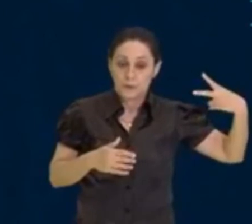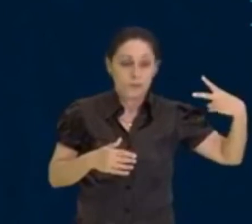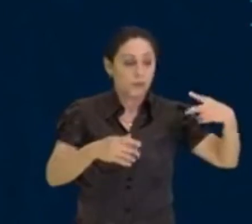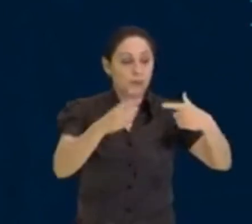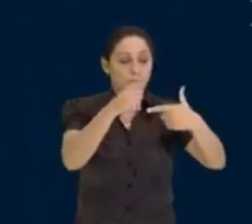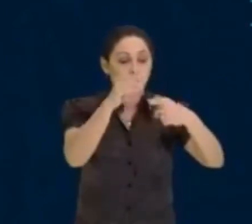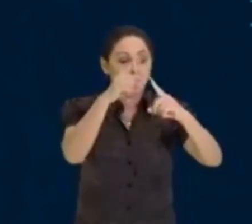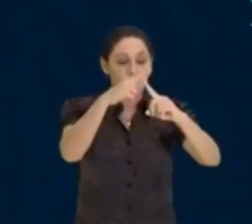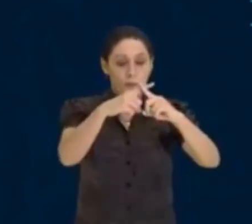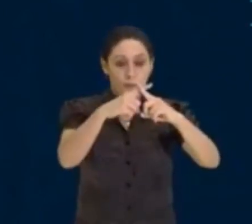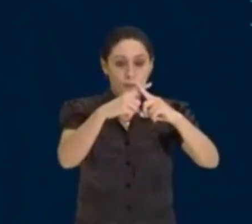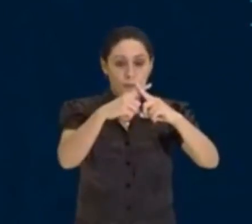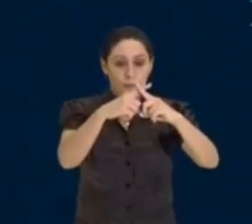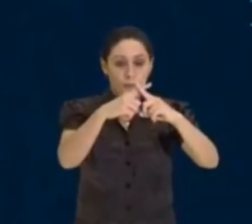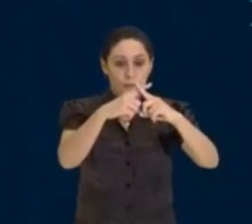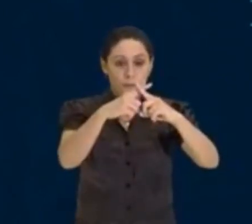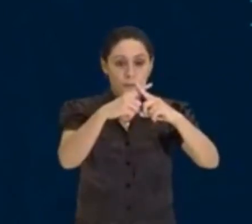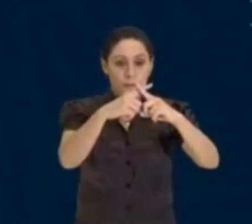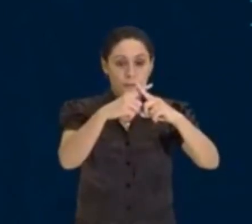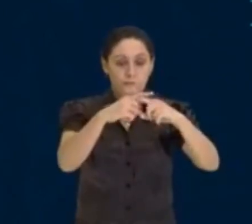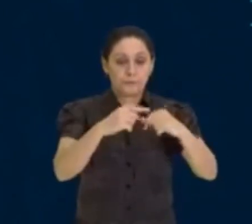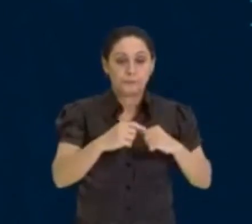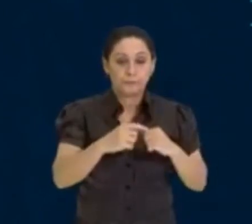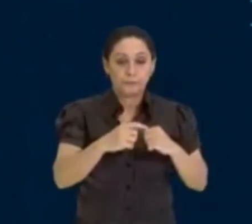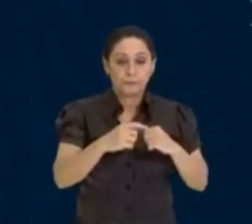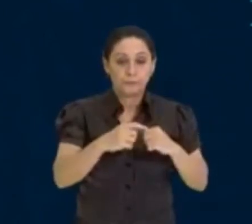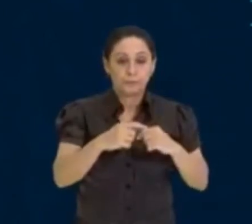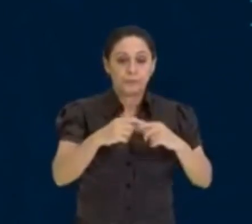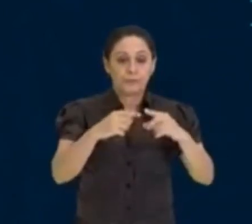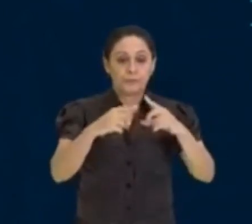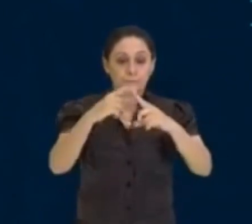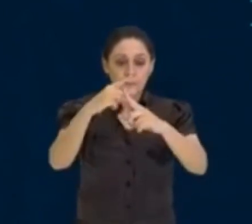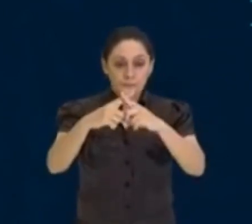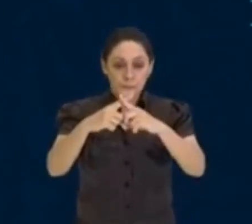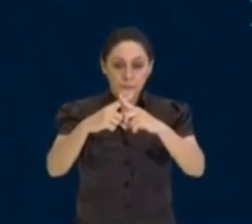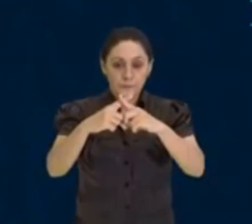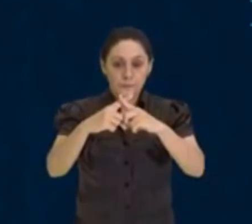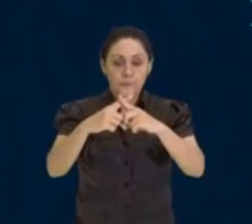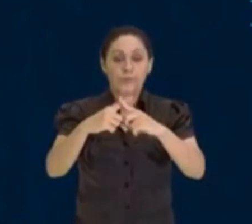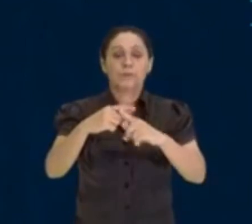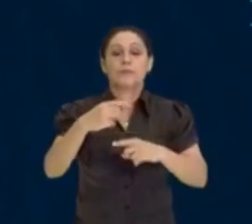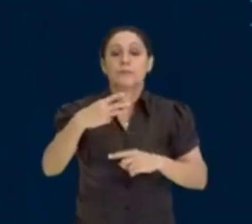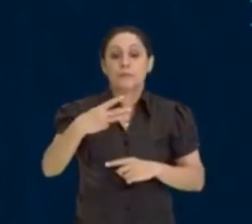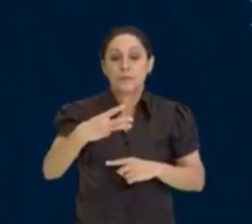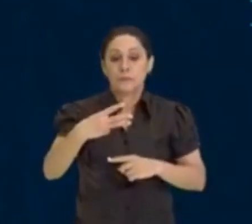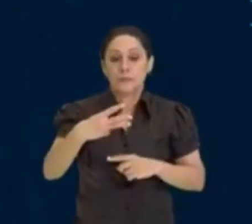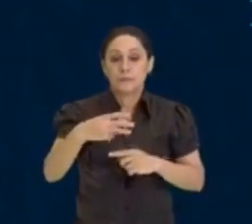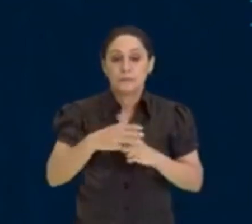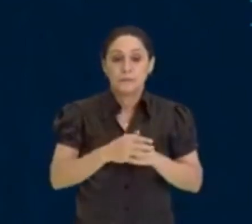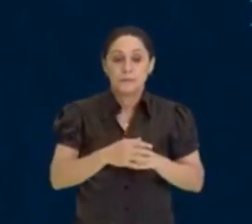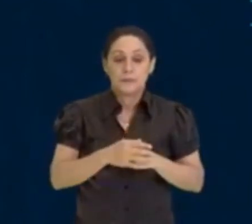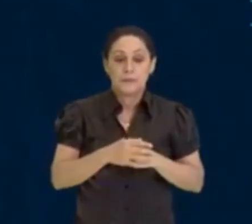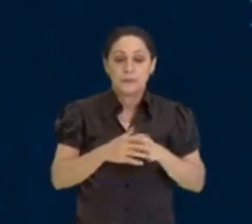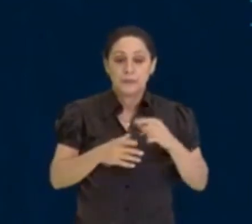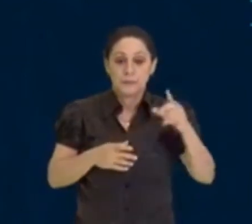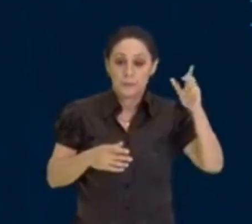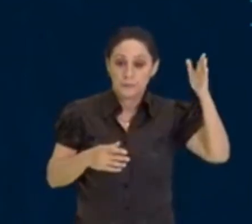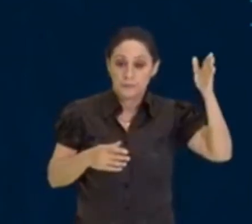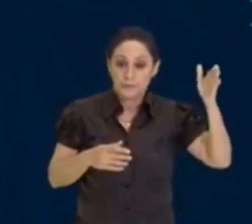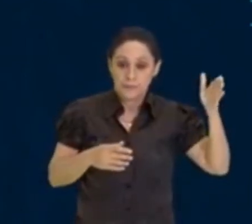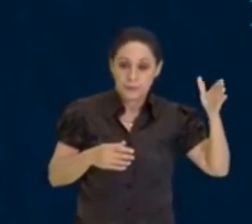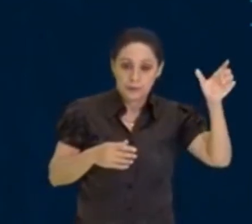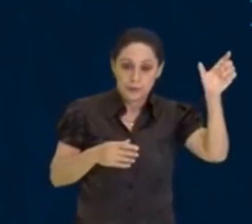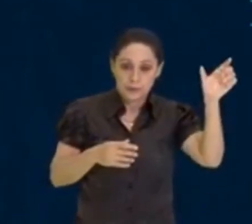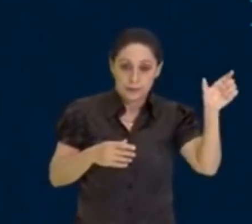multiplicando o 2 do meio, multiplicando o 3 de baixo, ó, estou pegando isso aqui, ó, a primeira